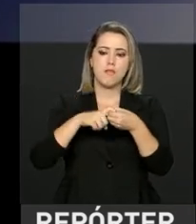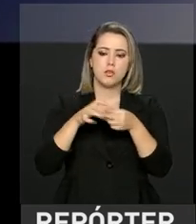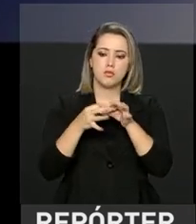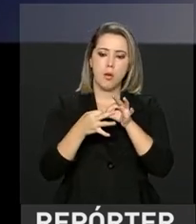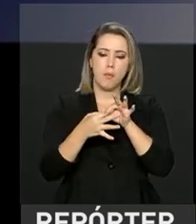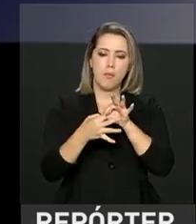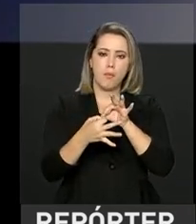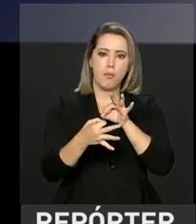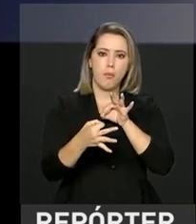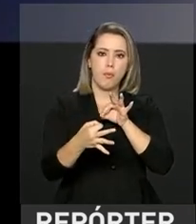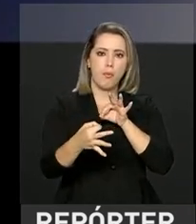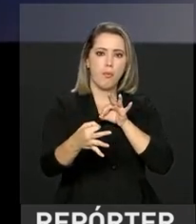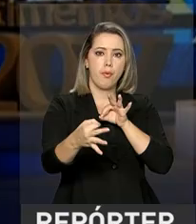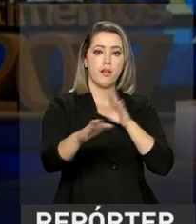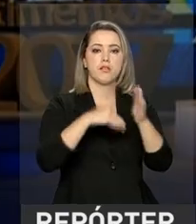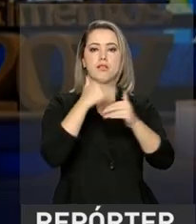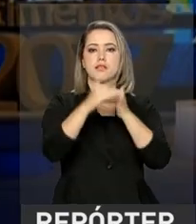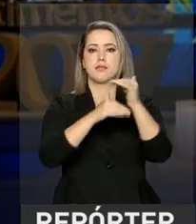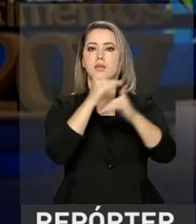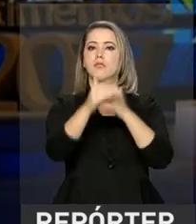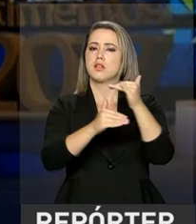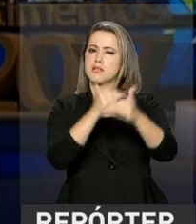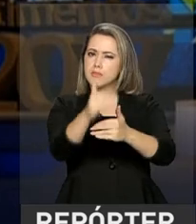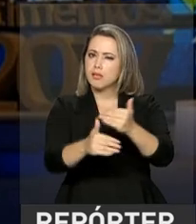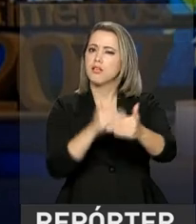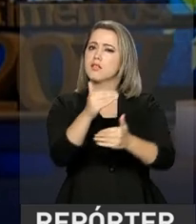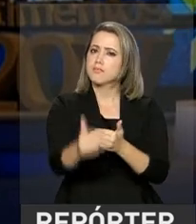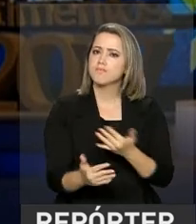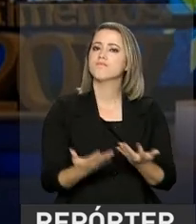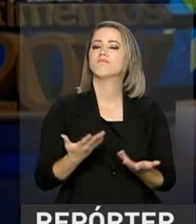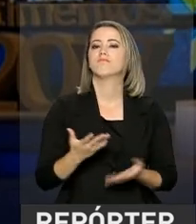longo ciclo de crescimento que o Brasil presenciará.